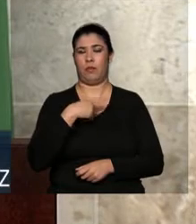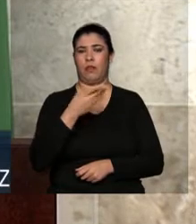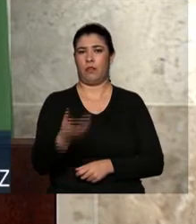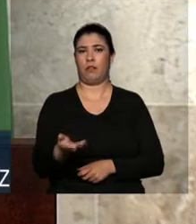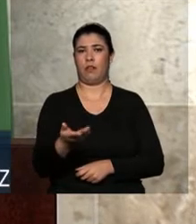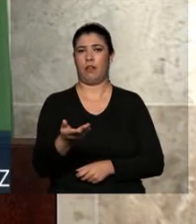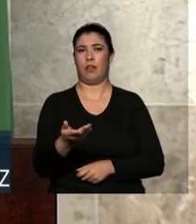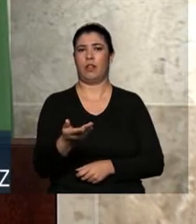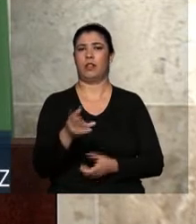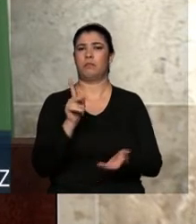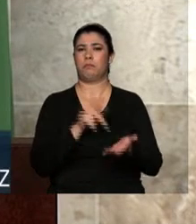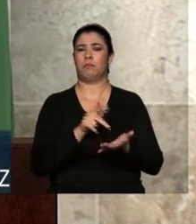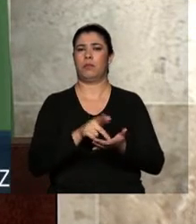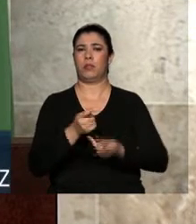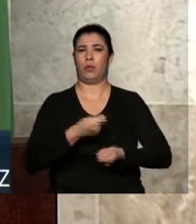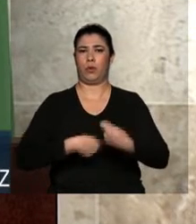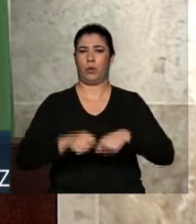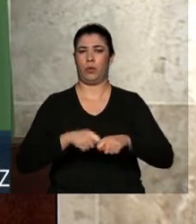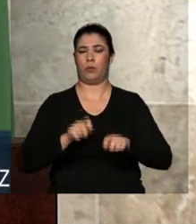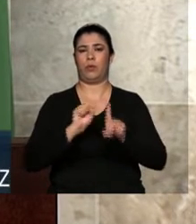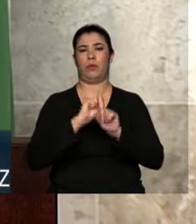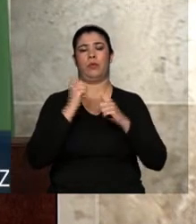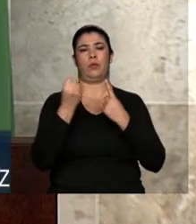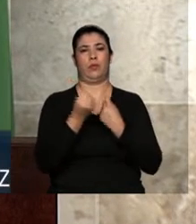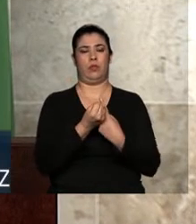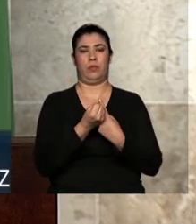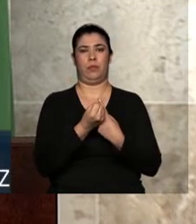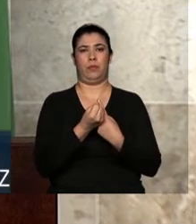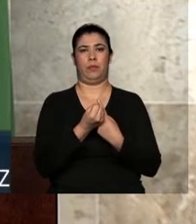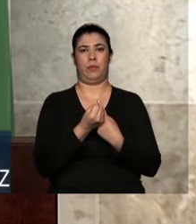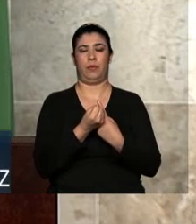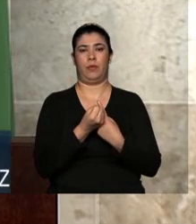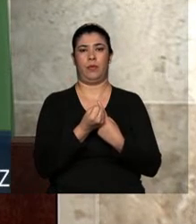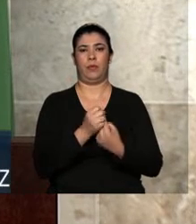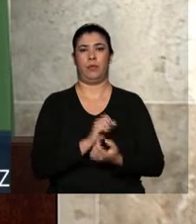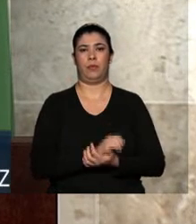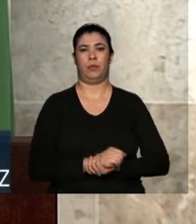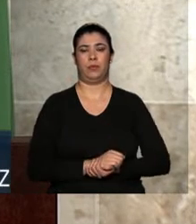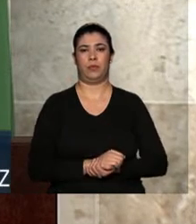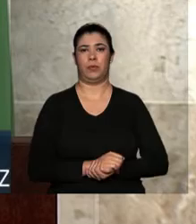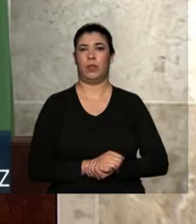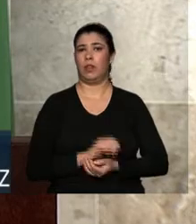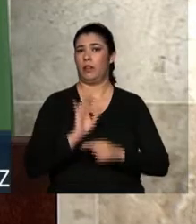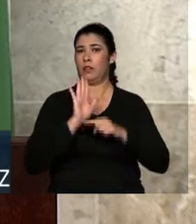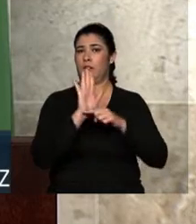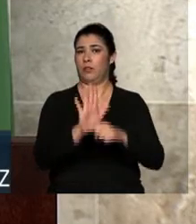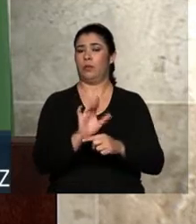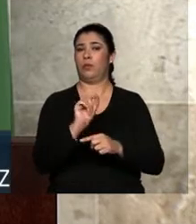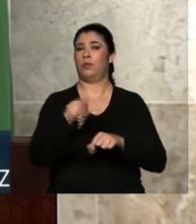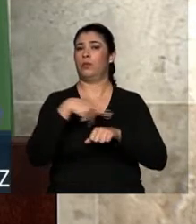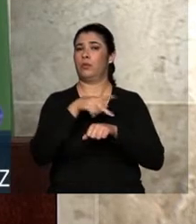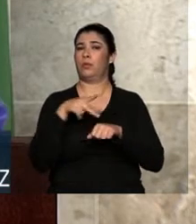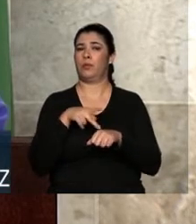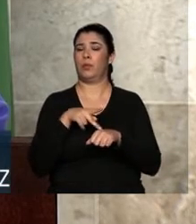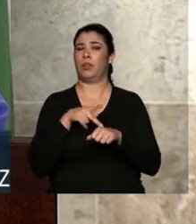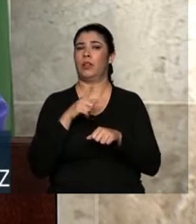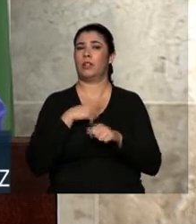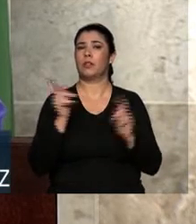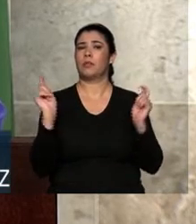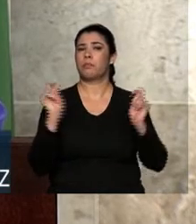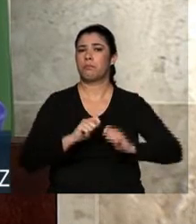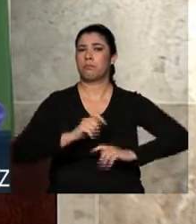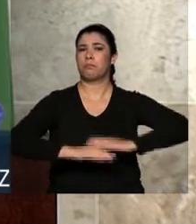é uma realidade econômica, social, que faz com que o país seja capaz de